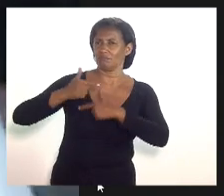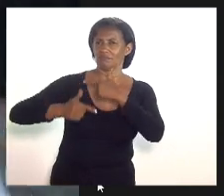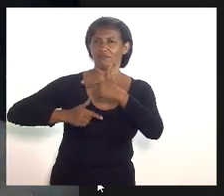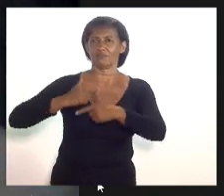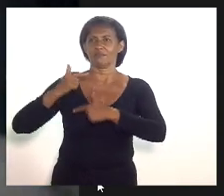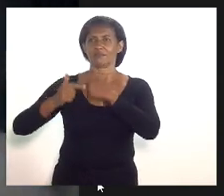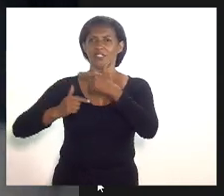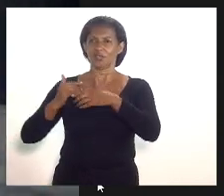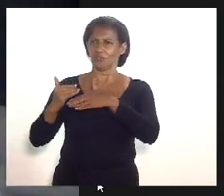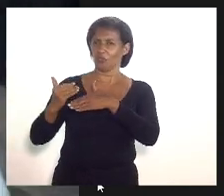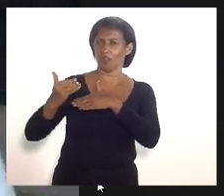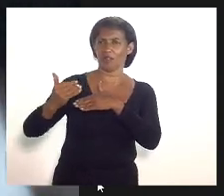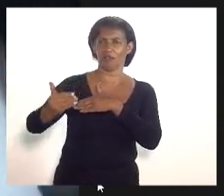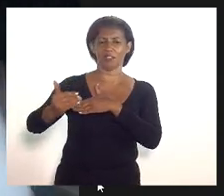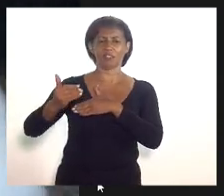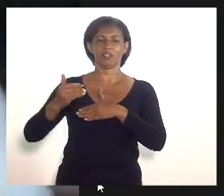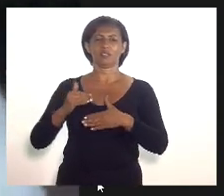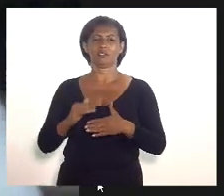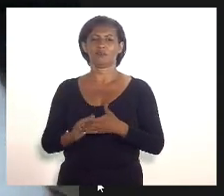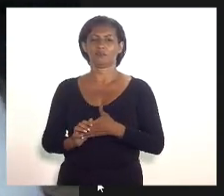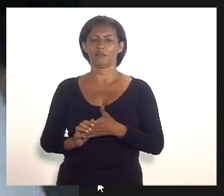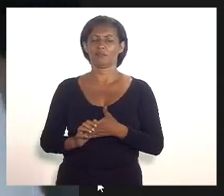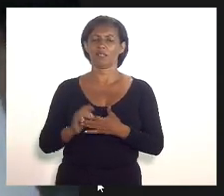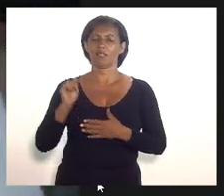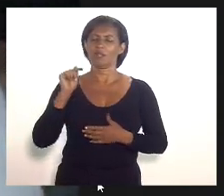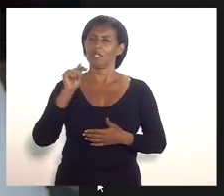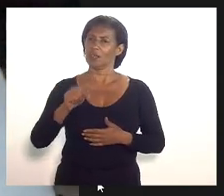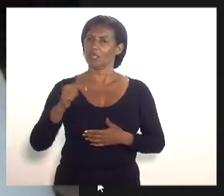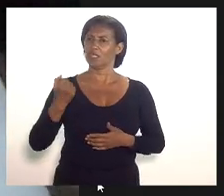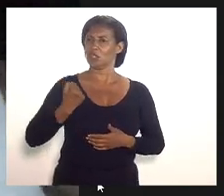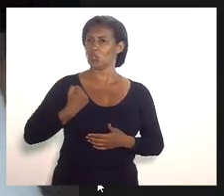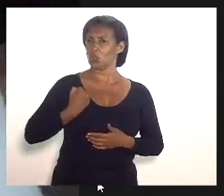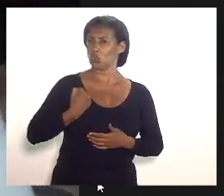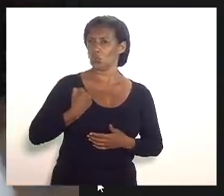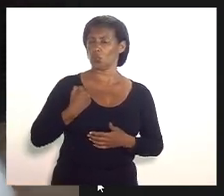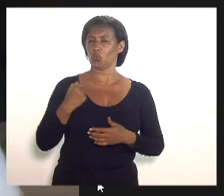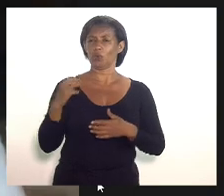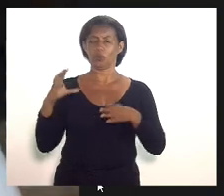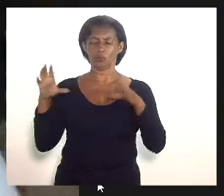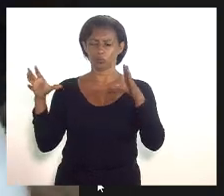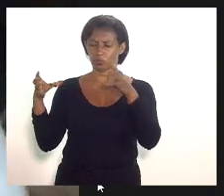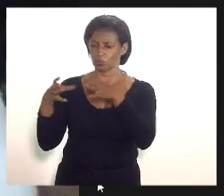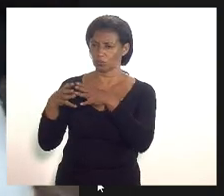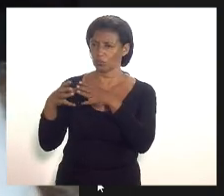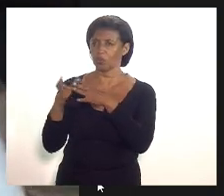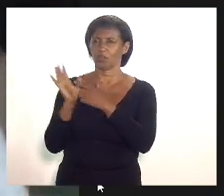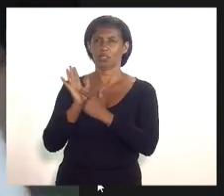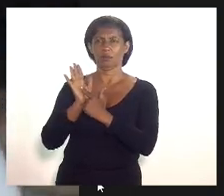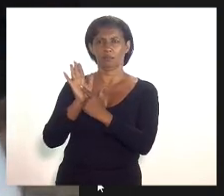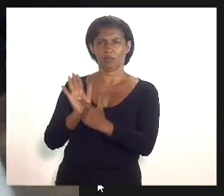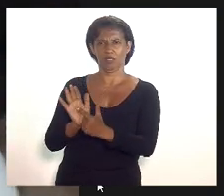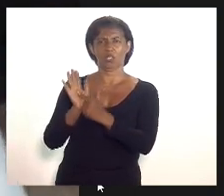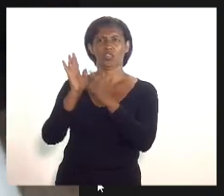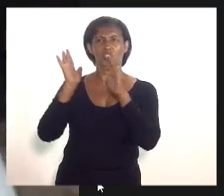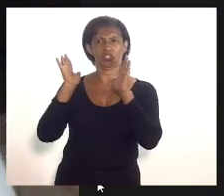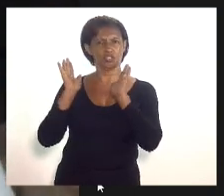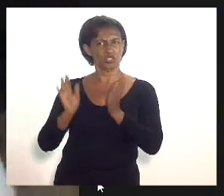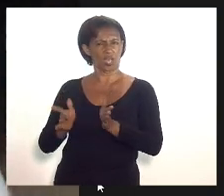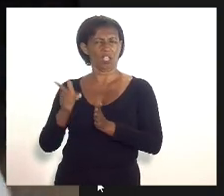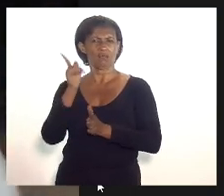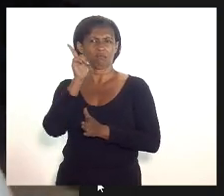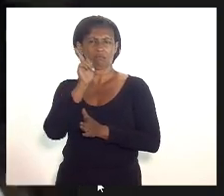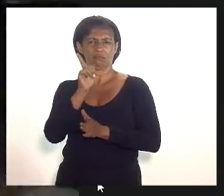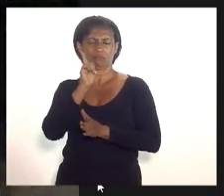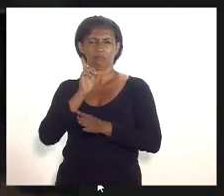avanço porque não está em números claros esse número de vacância que ele apresenta já foi homologado